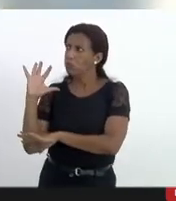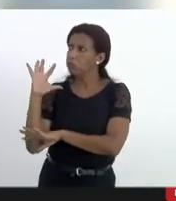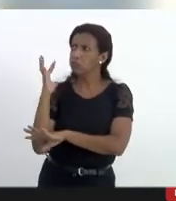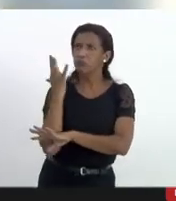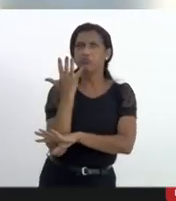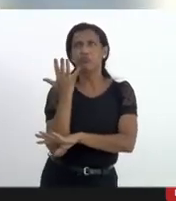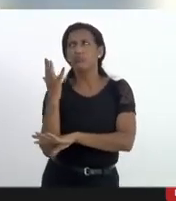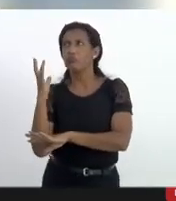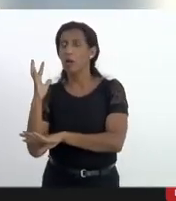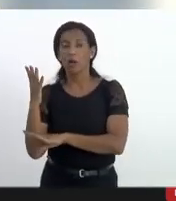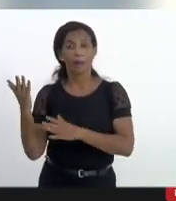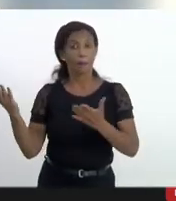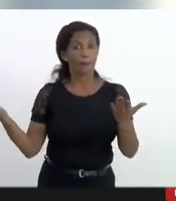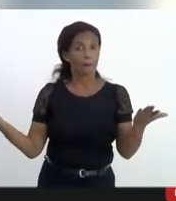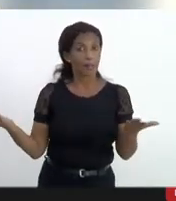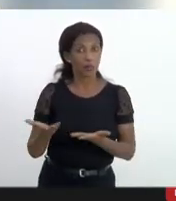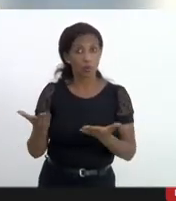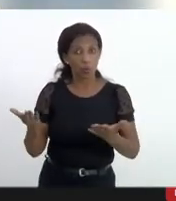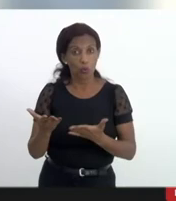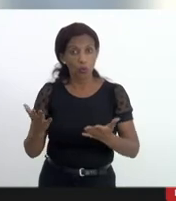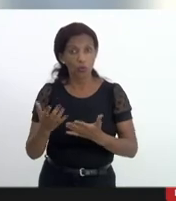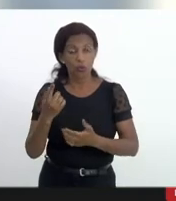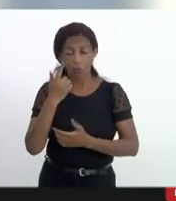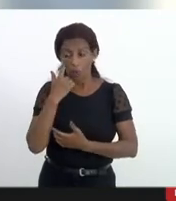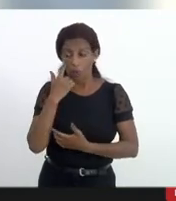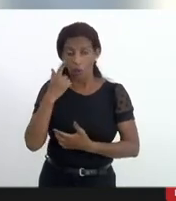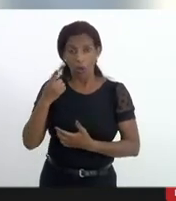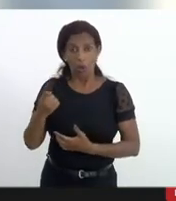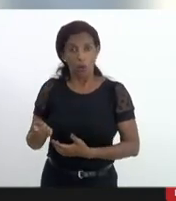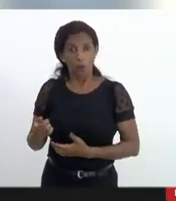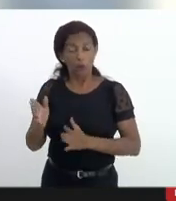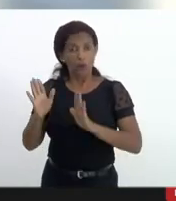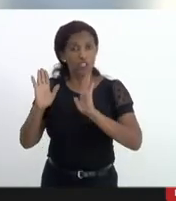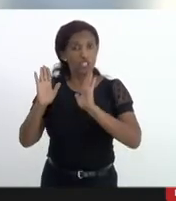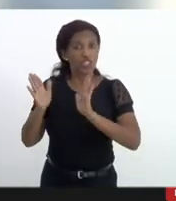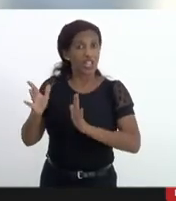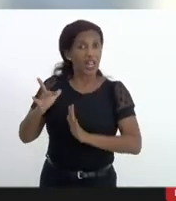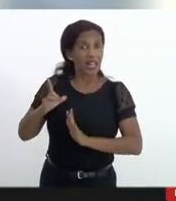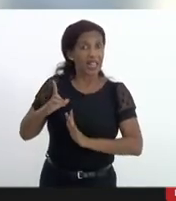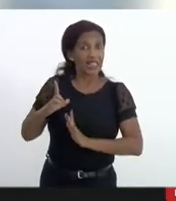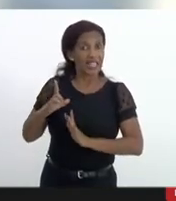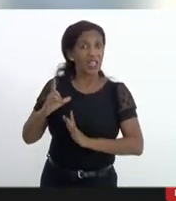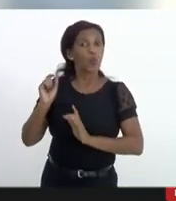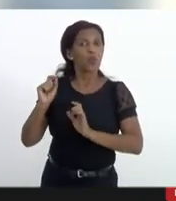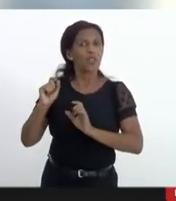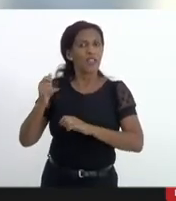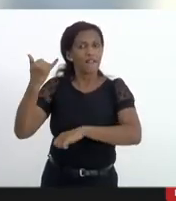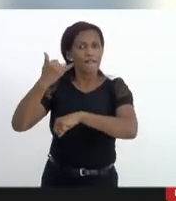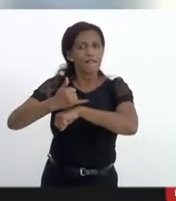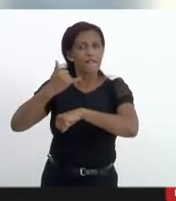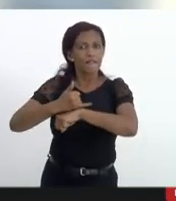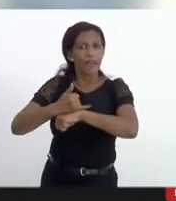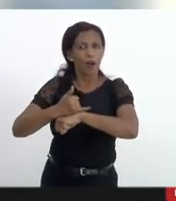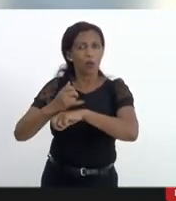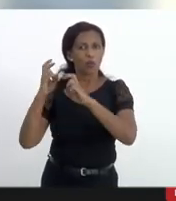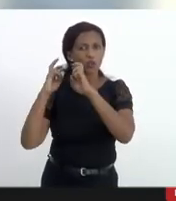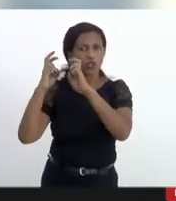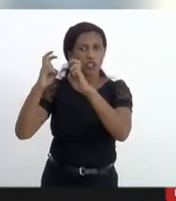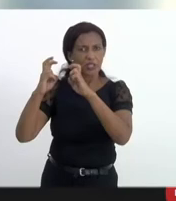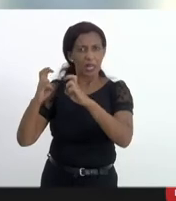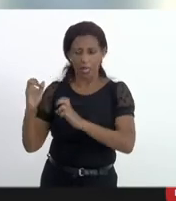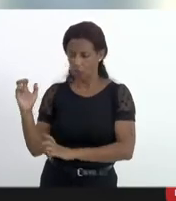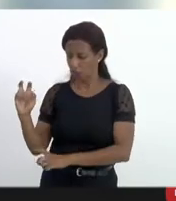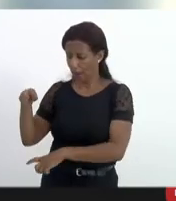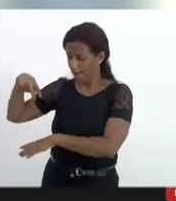mas que hoje lá embaixo você já tem trilho de trem sendo chumbada no